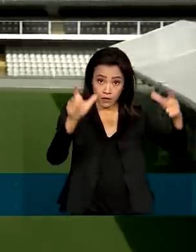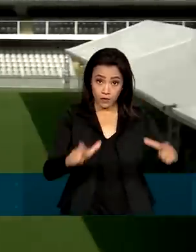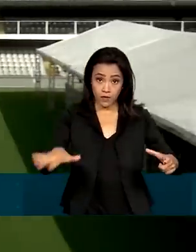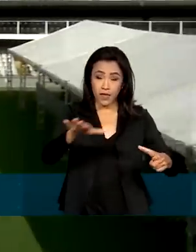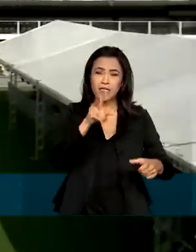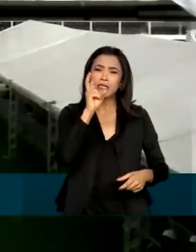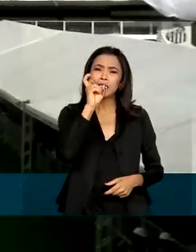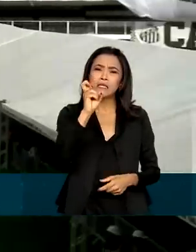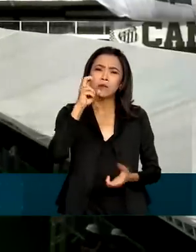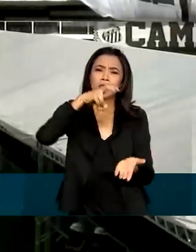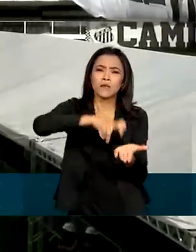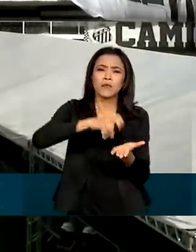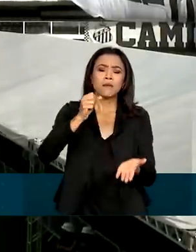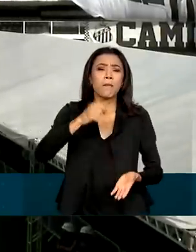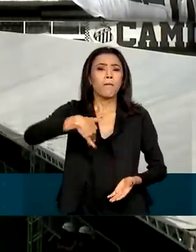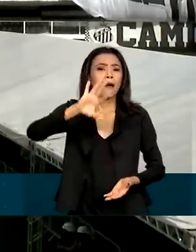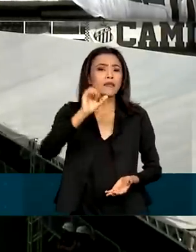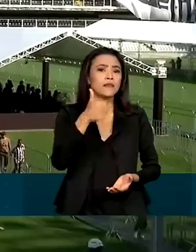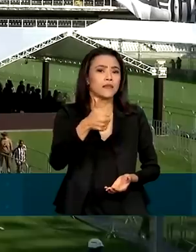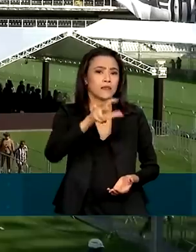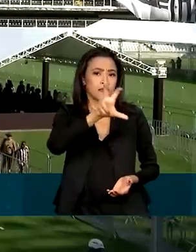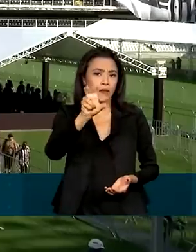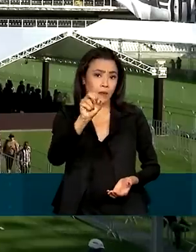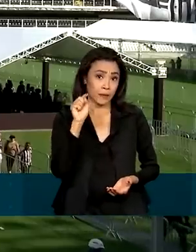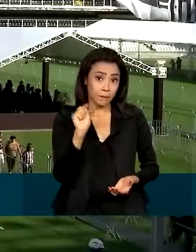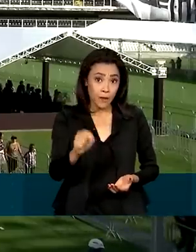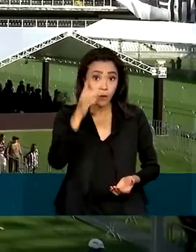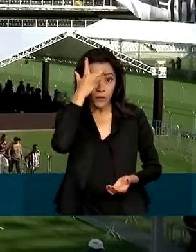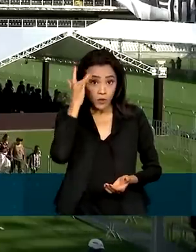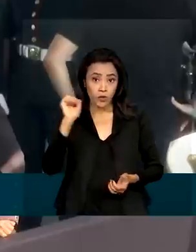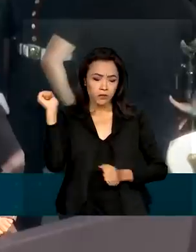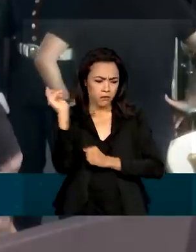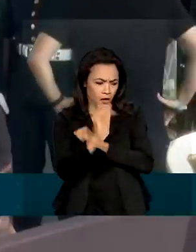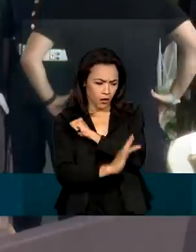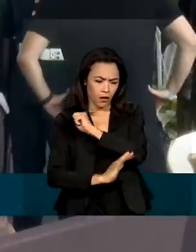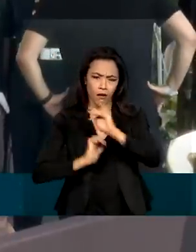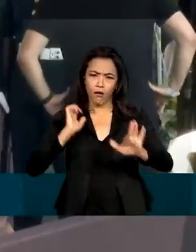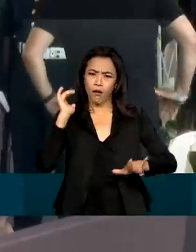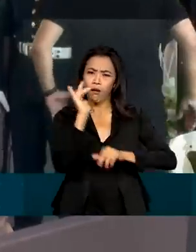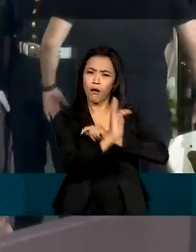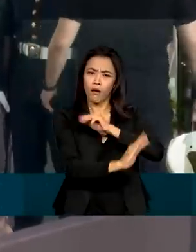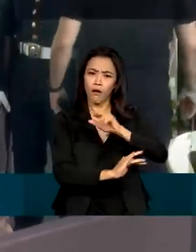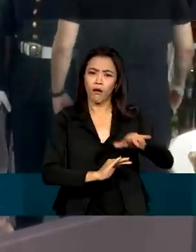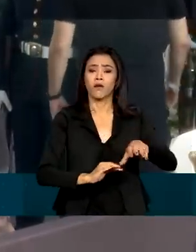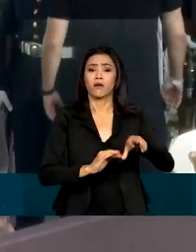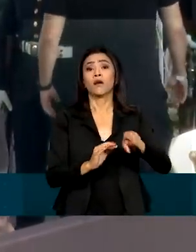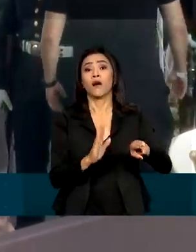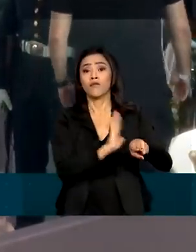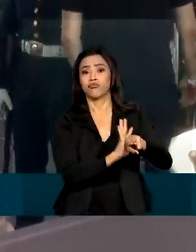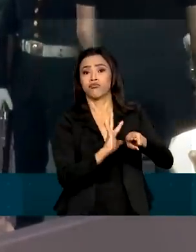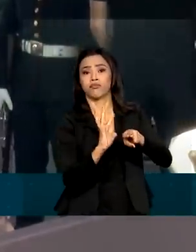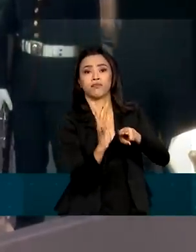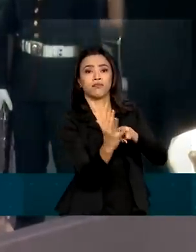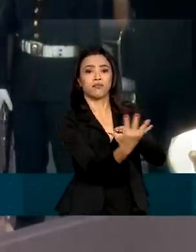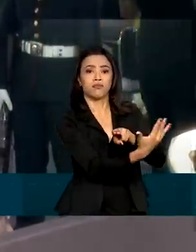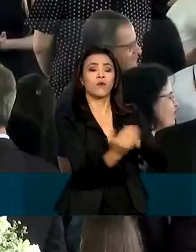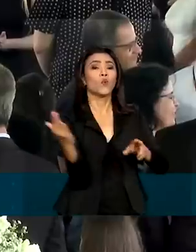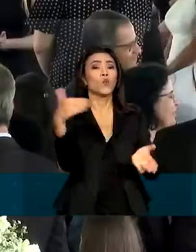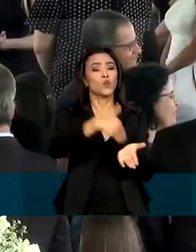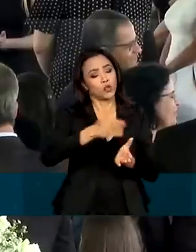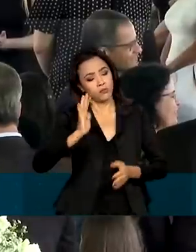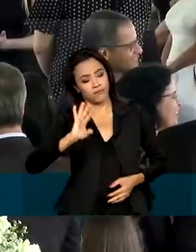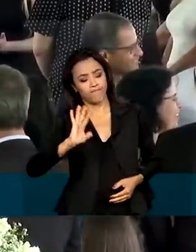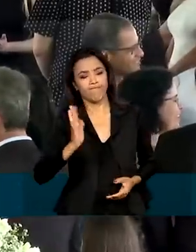de hoje, mais de 150 mil pessoas já estiveram aqui no funeral e mais pessoas têm chegado para dar um último adeus a Pelé.